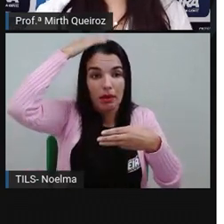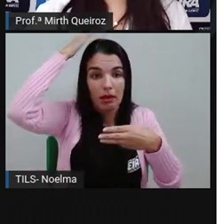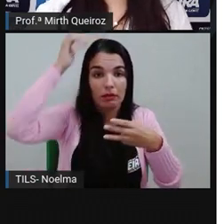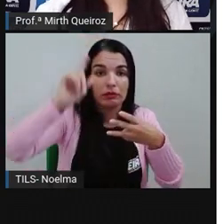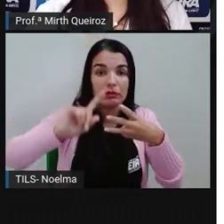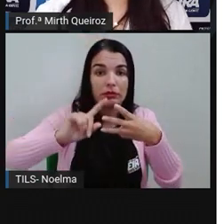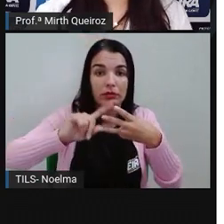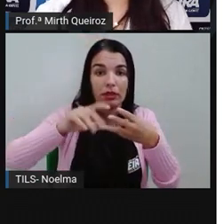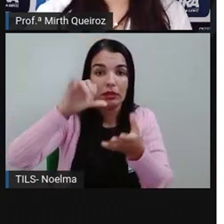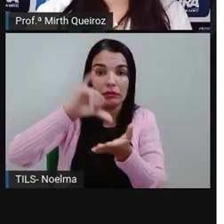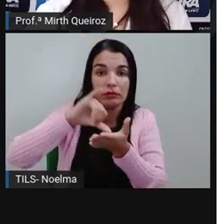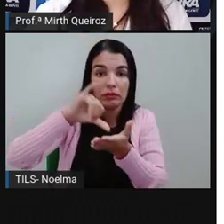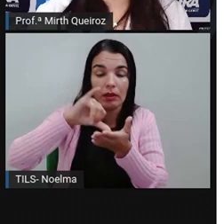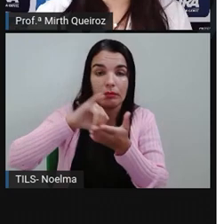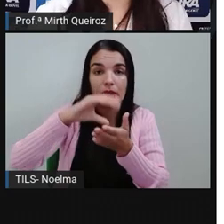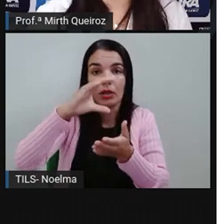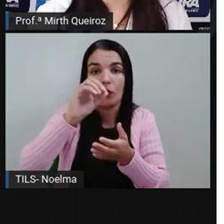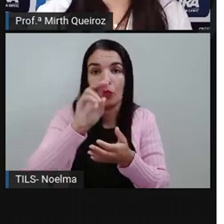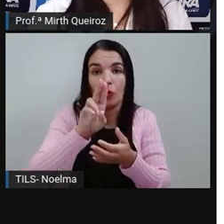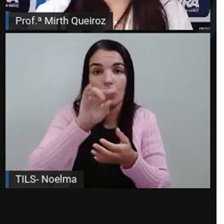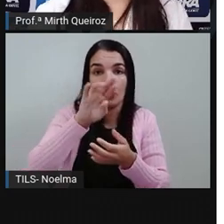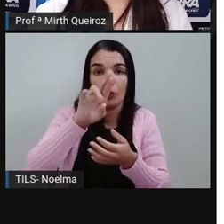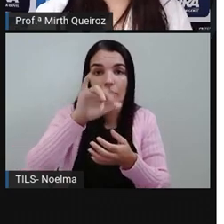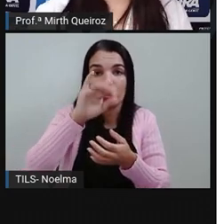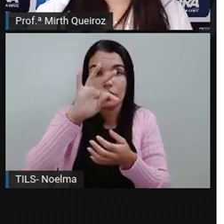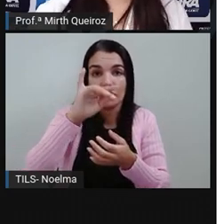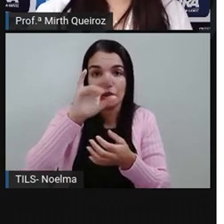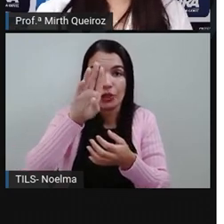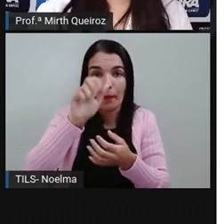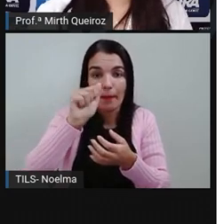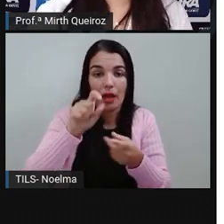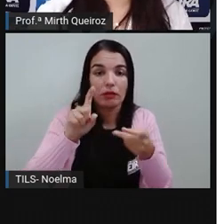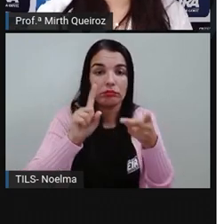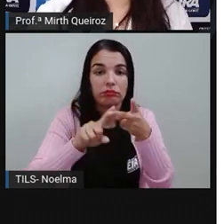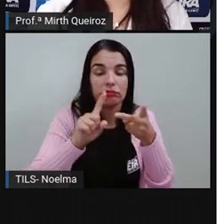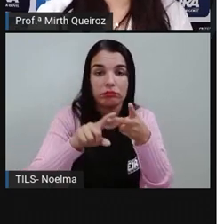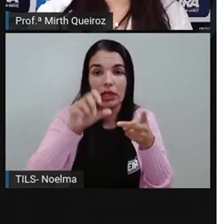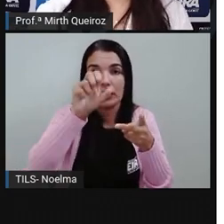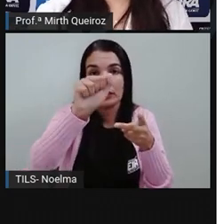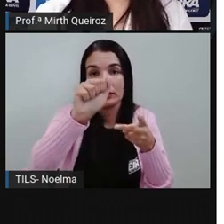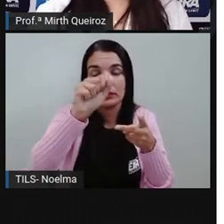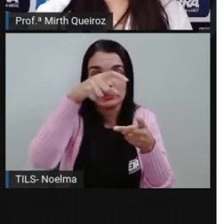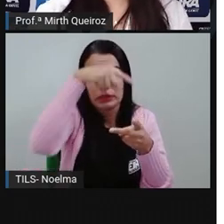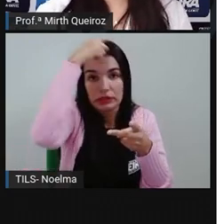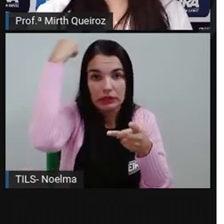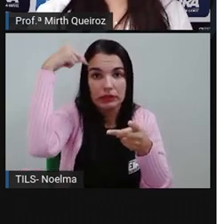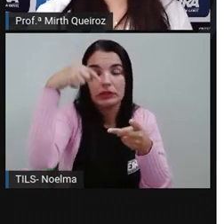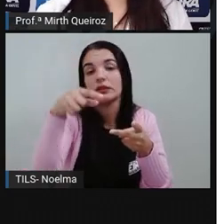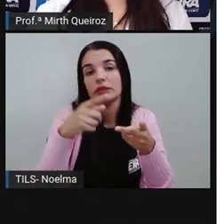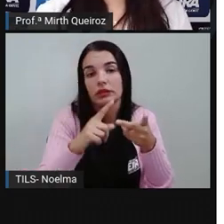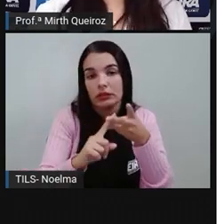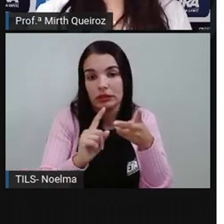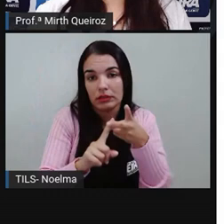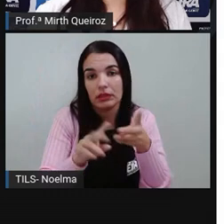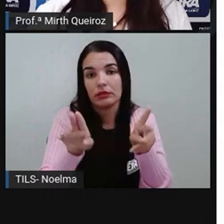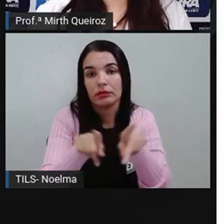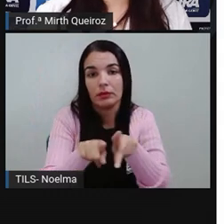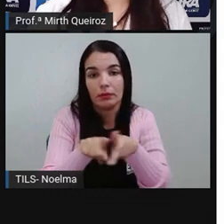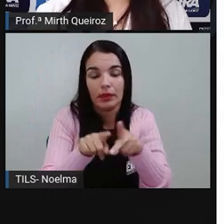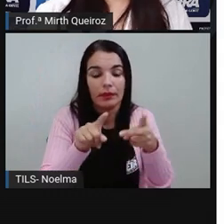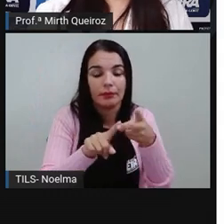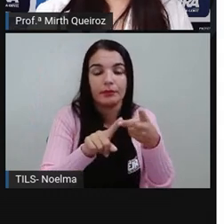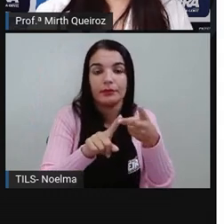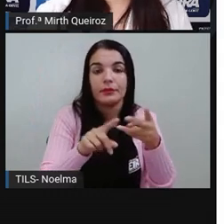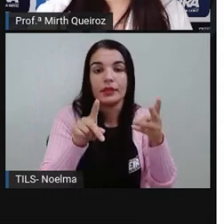tem como capital Curitiba. Nós temos Santa Catarina, que tem como capital Florianópolis.